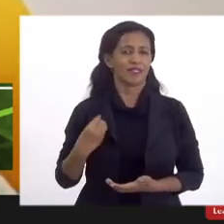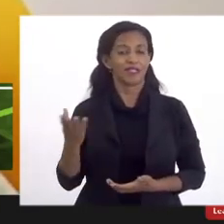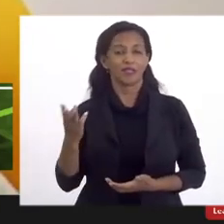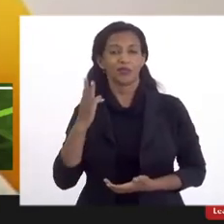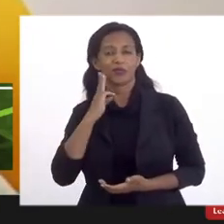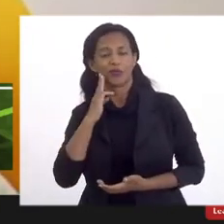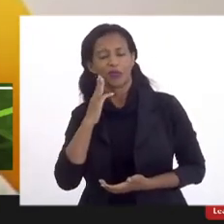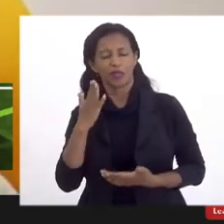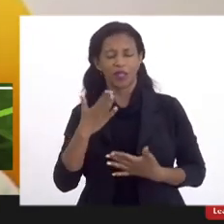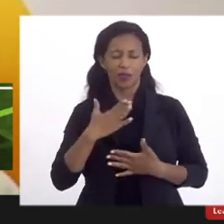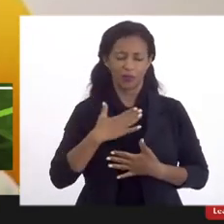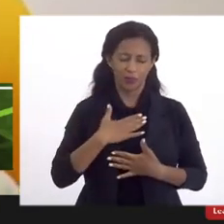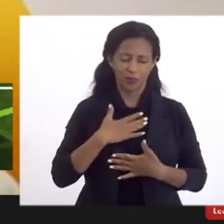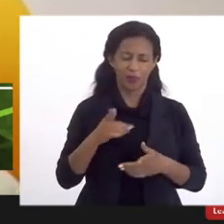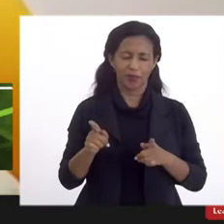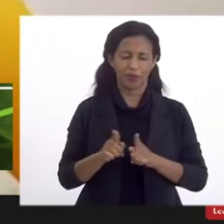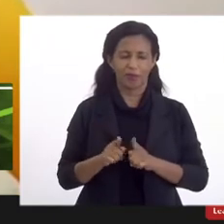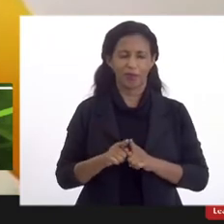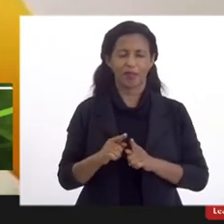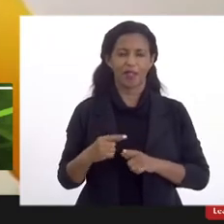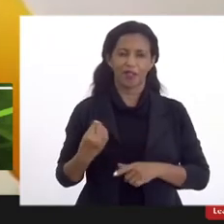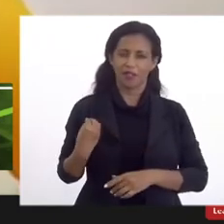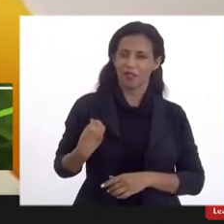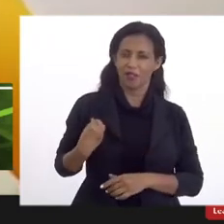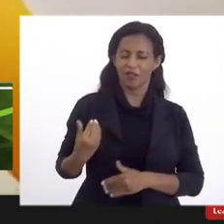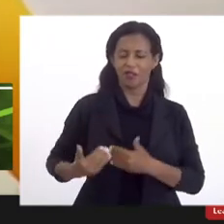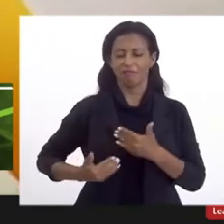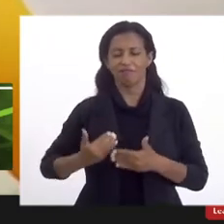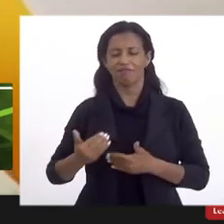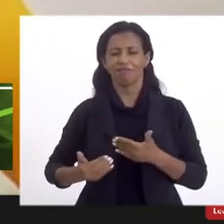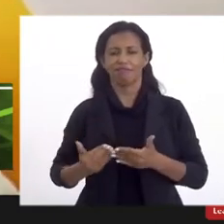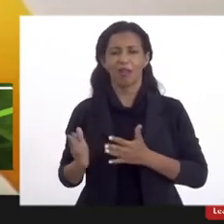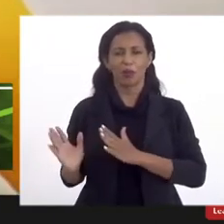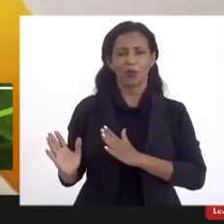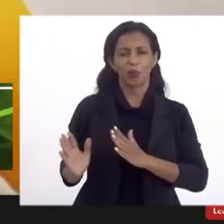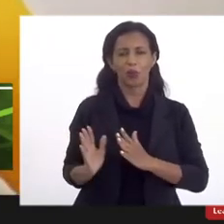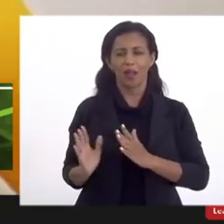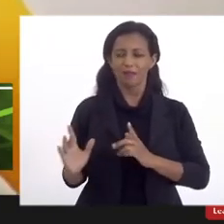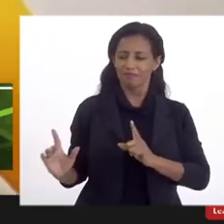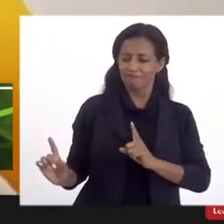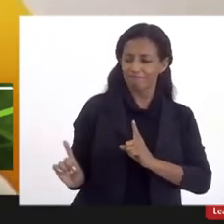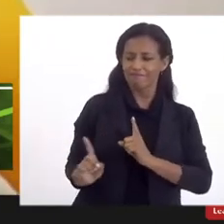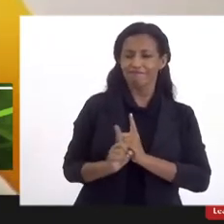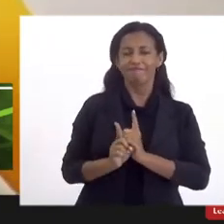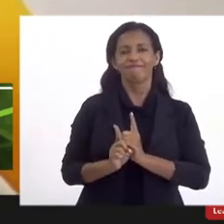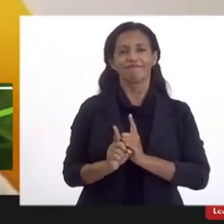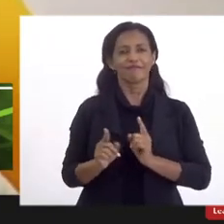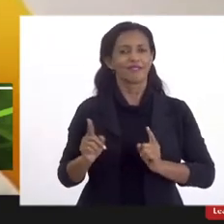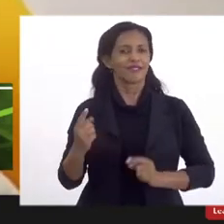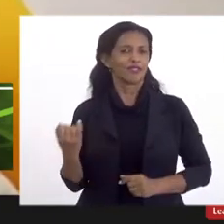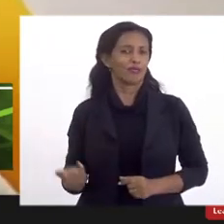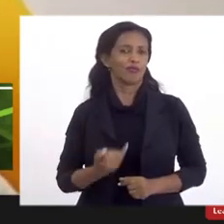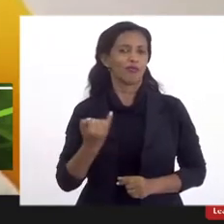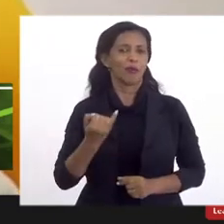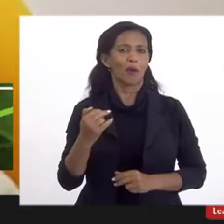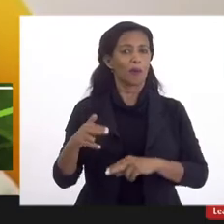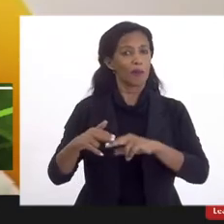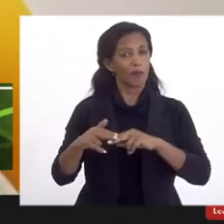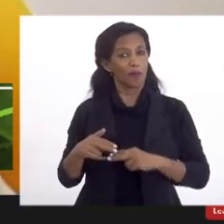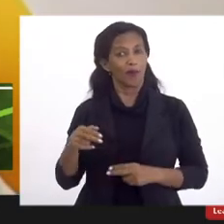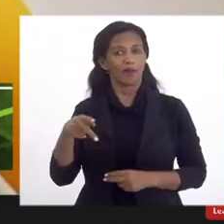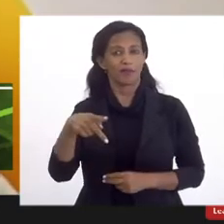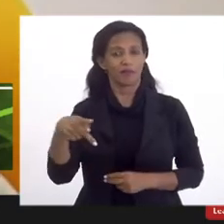quanto comigo, as nossas trajetórias em algum momento se encontraram de forma importante para a professora Maria